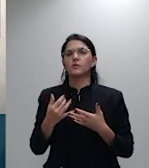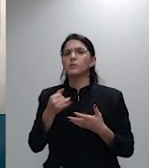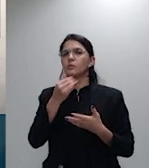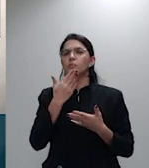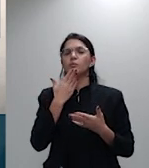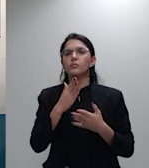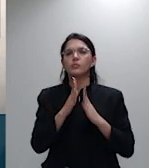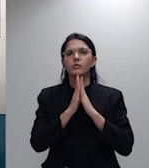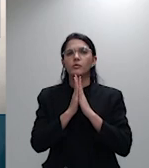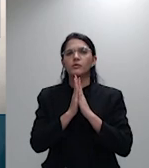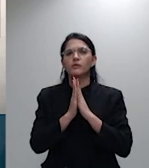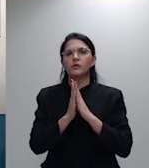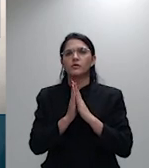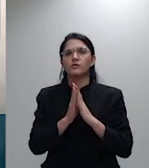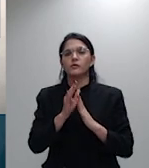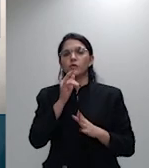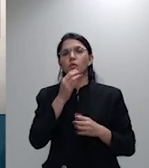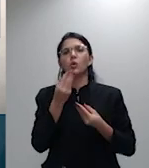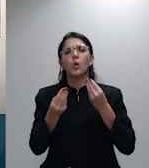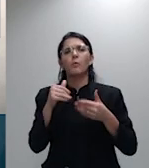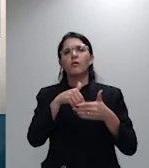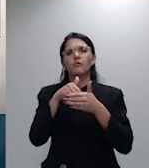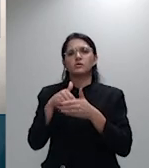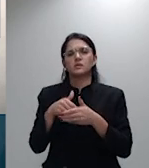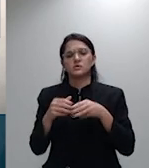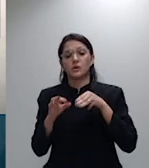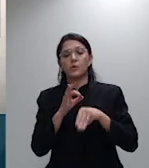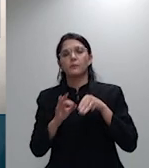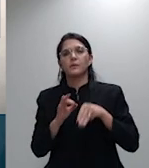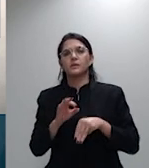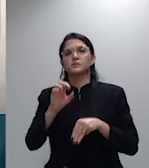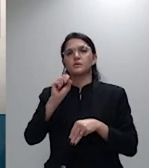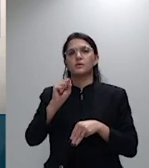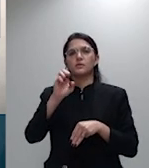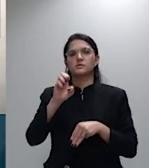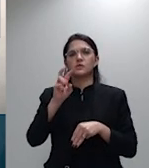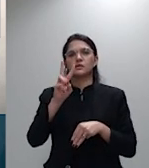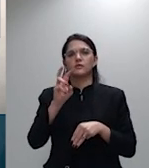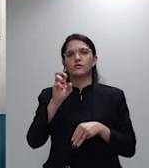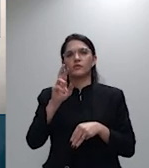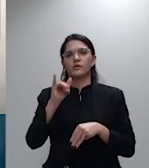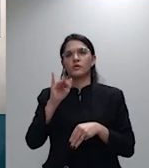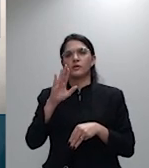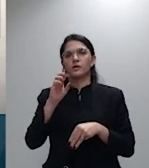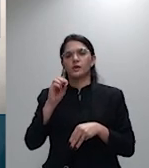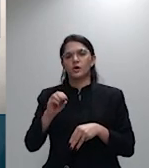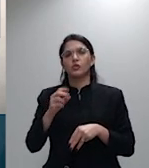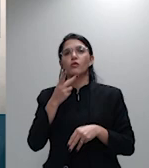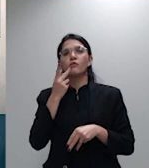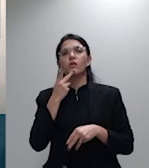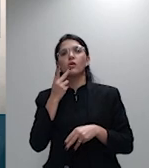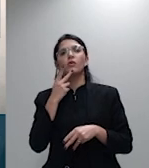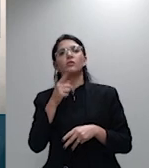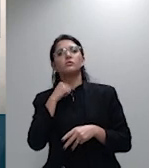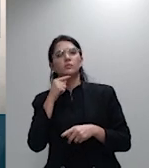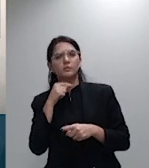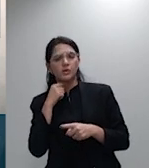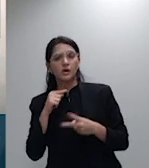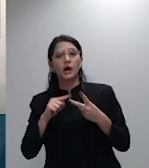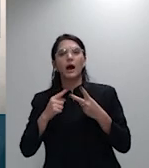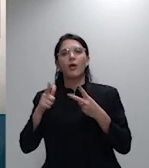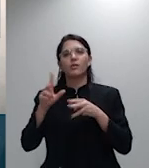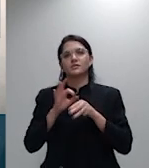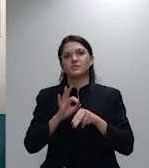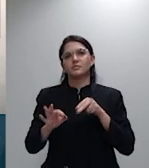recesória a revisora ministra Galotti votou pela procedência agora o ministro